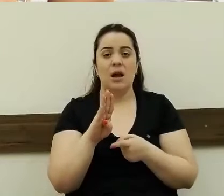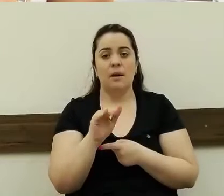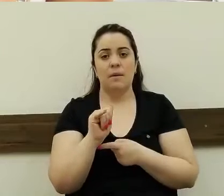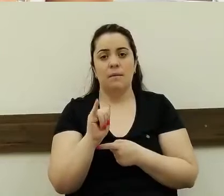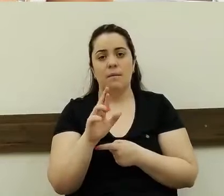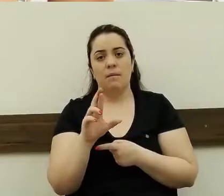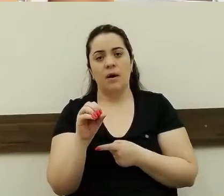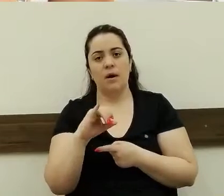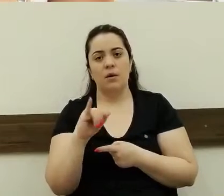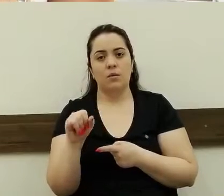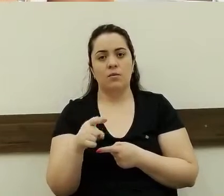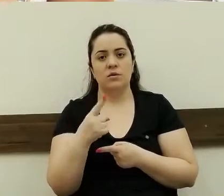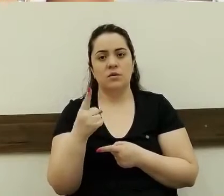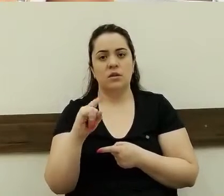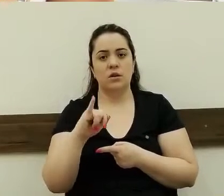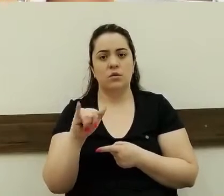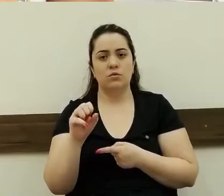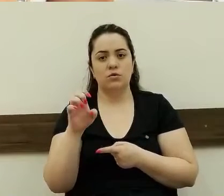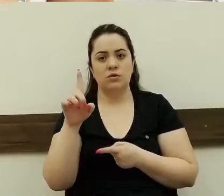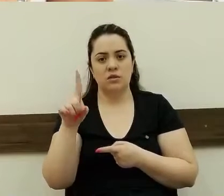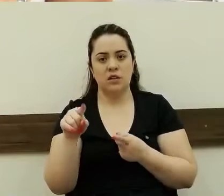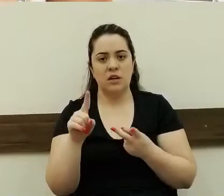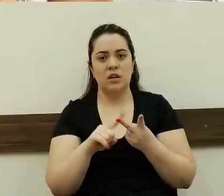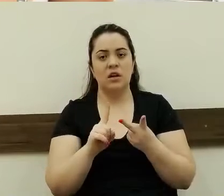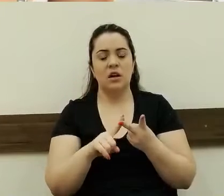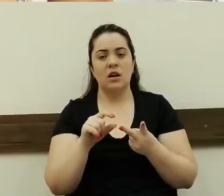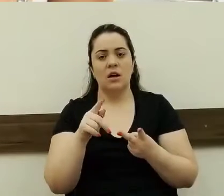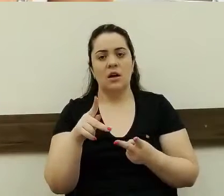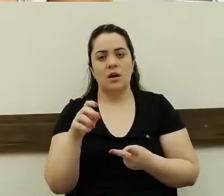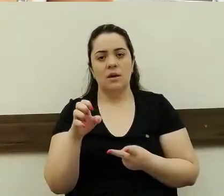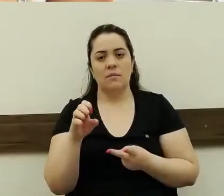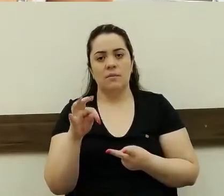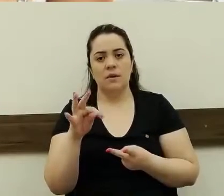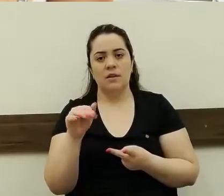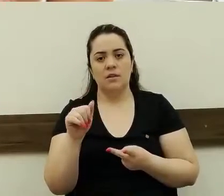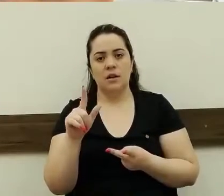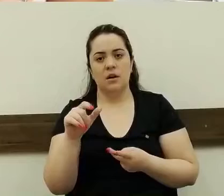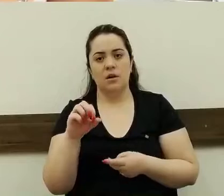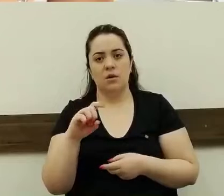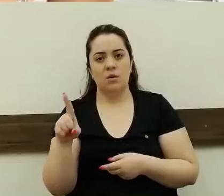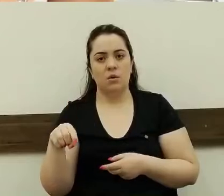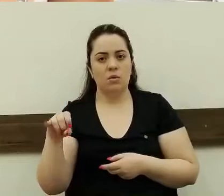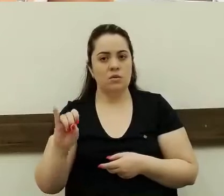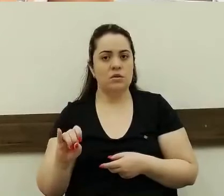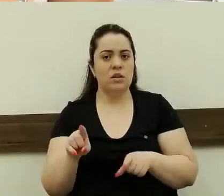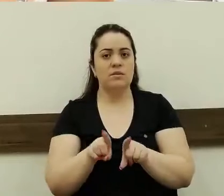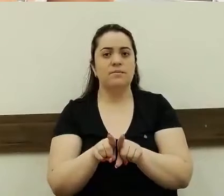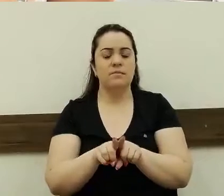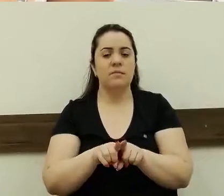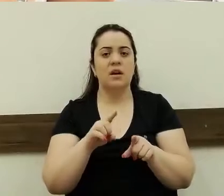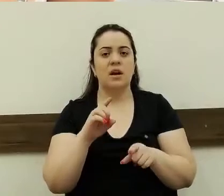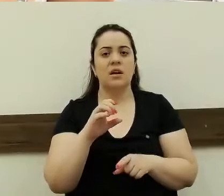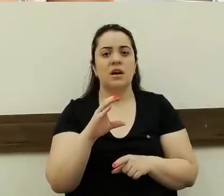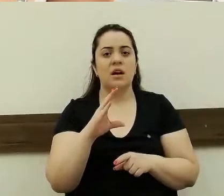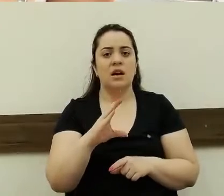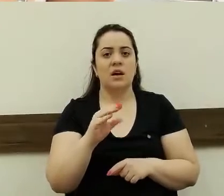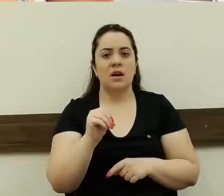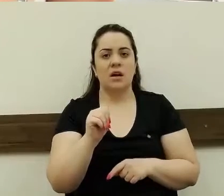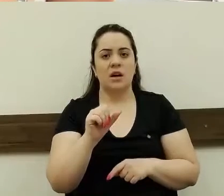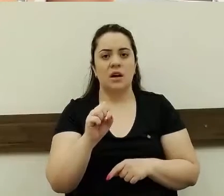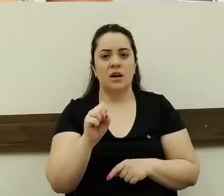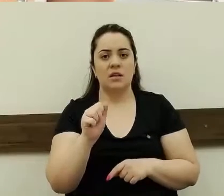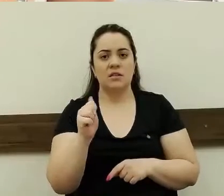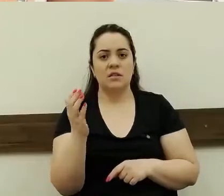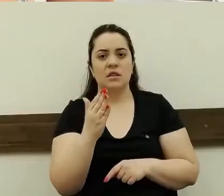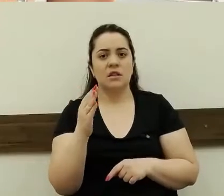IPMI, que estava cadastrada, a Casa da Sopa, e na época que eu fazia parte do conselho, da assistente social, que tudo passa